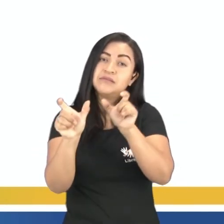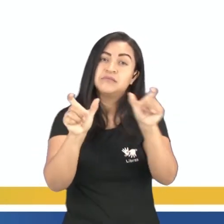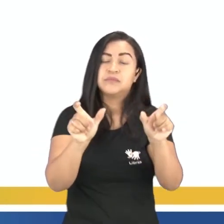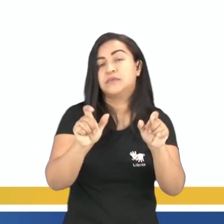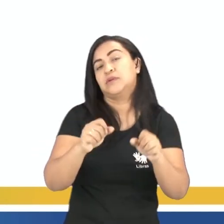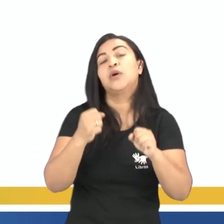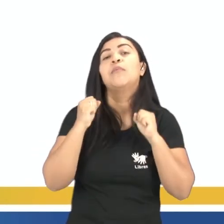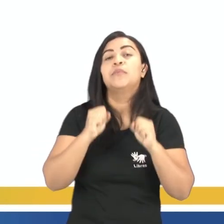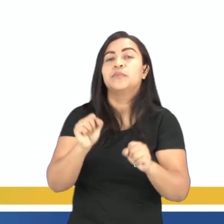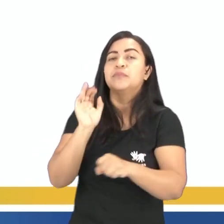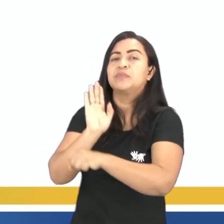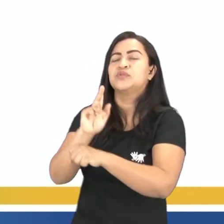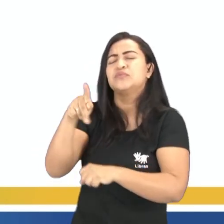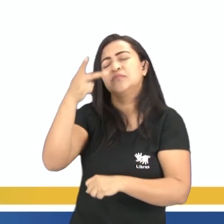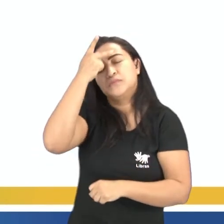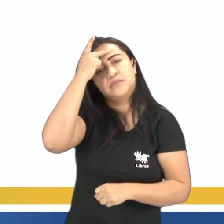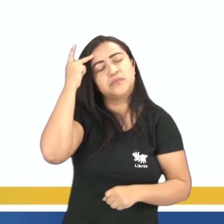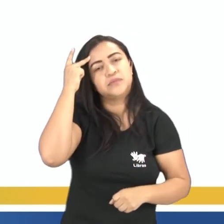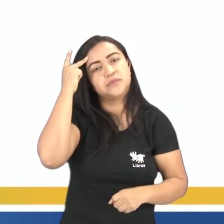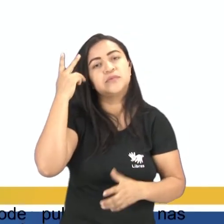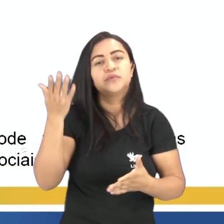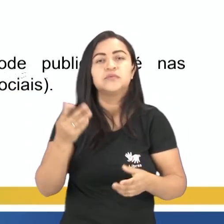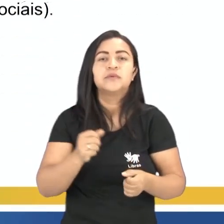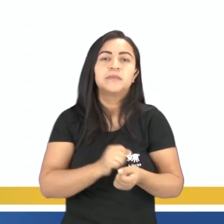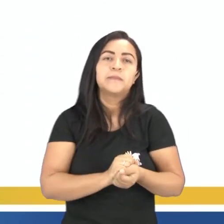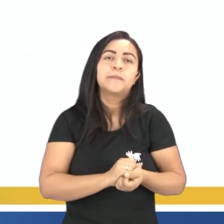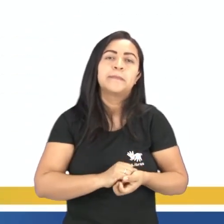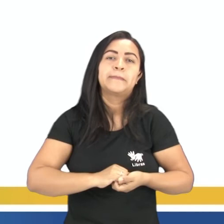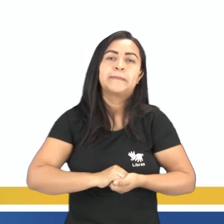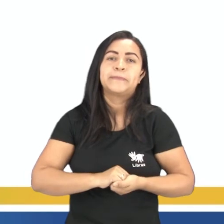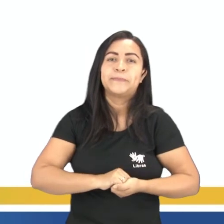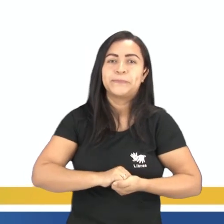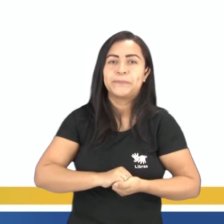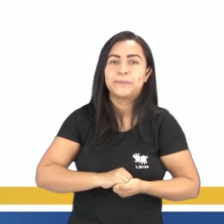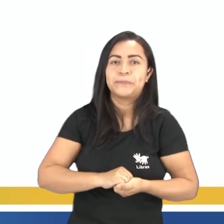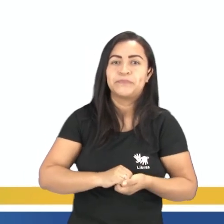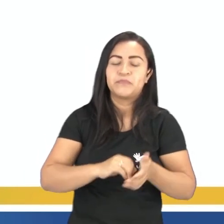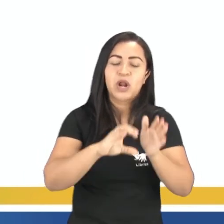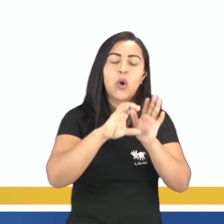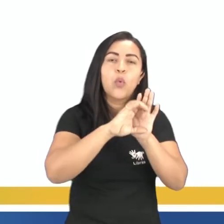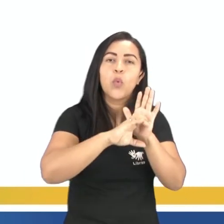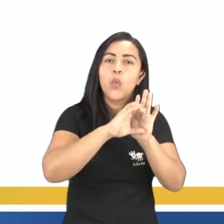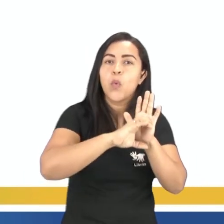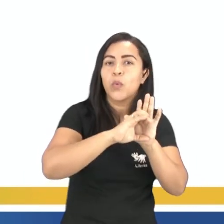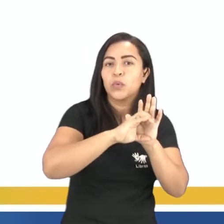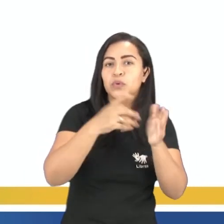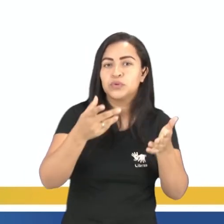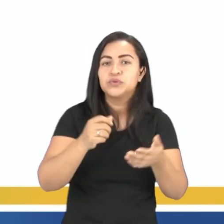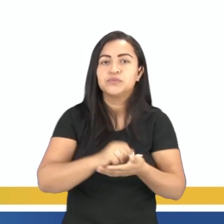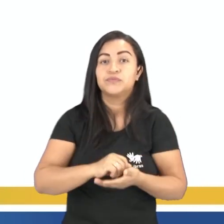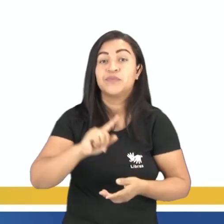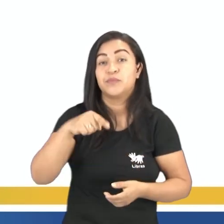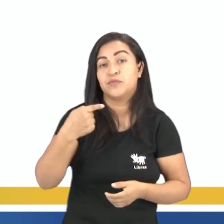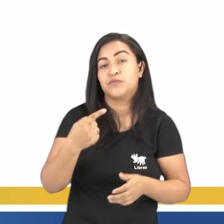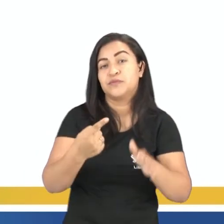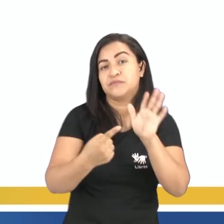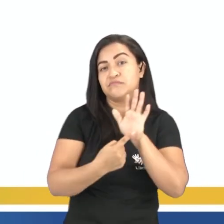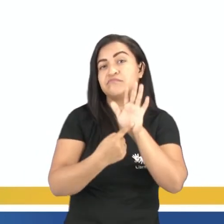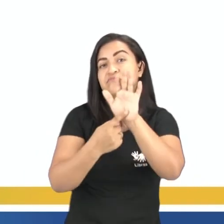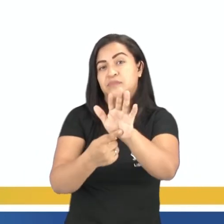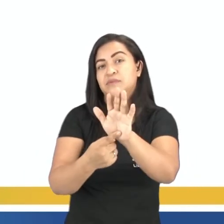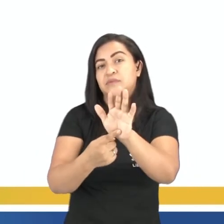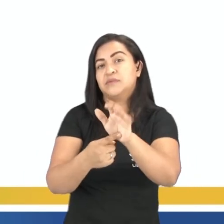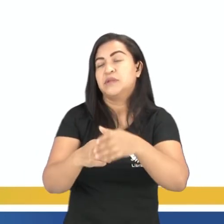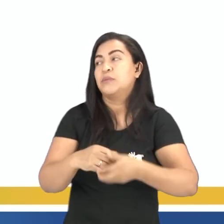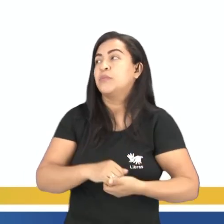ajuda para outra pessoa nesse aspecto também. E, por fim, você vai o quê? Publicar. Depois que você